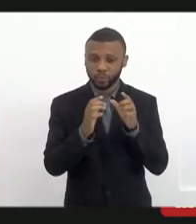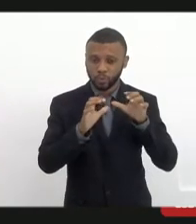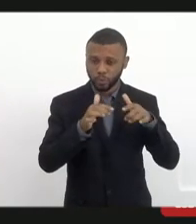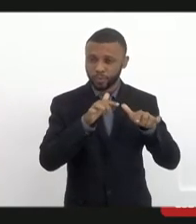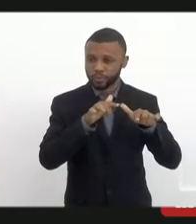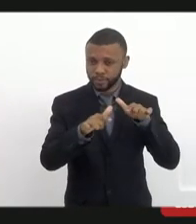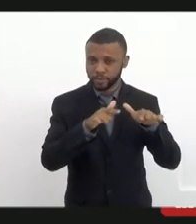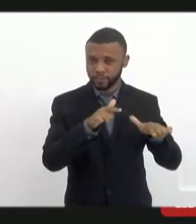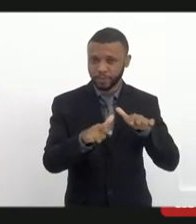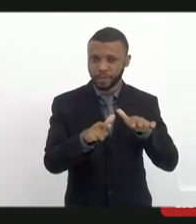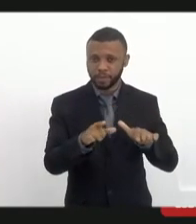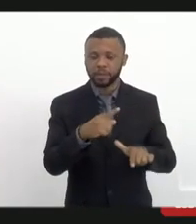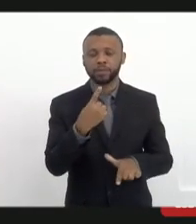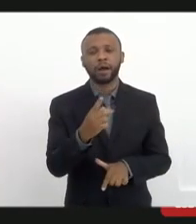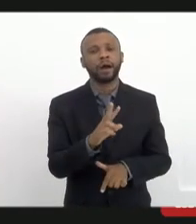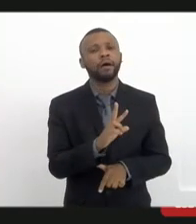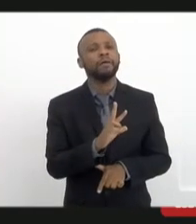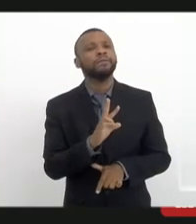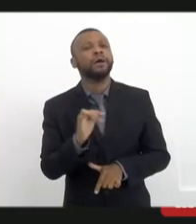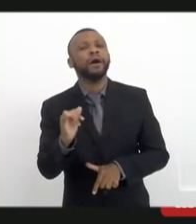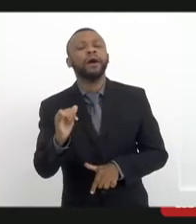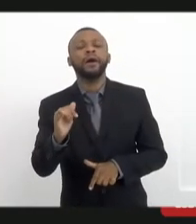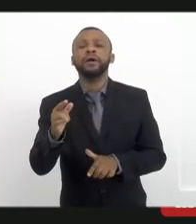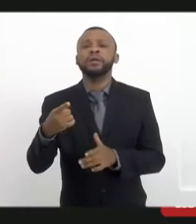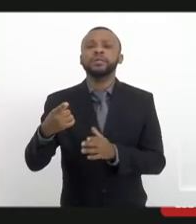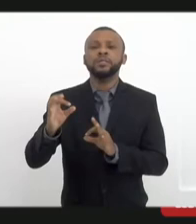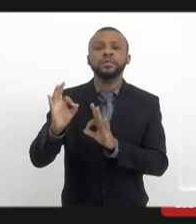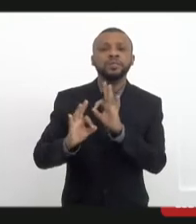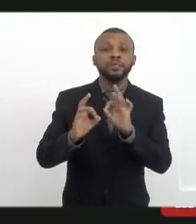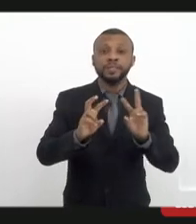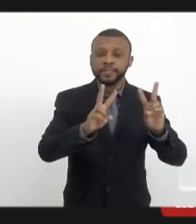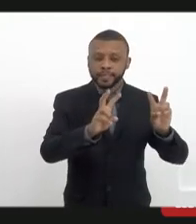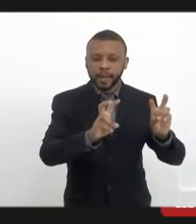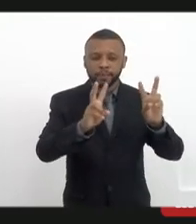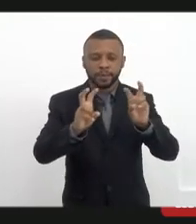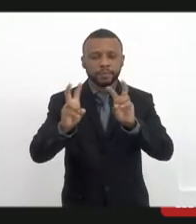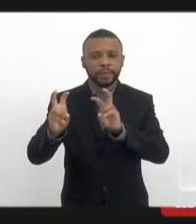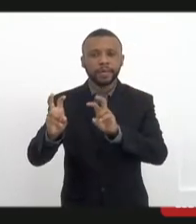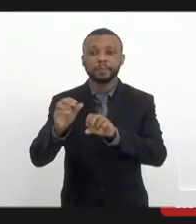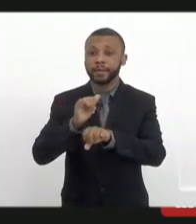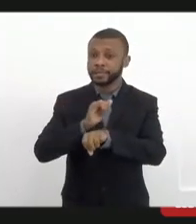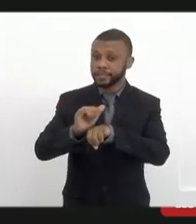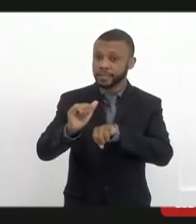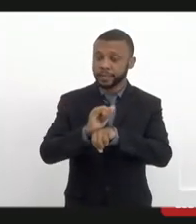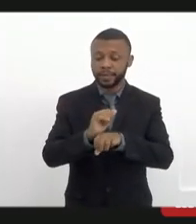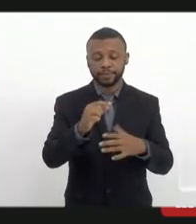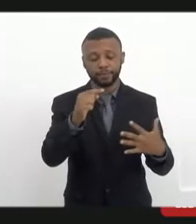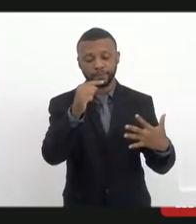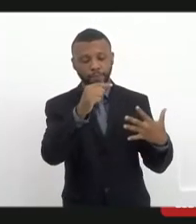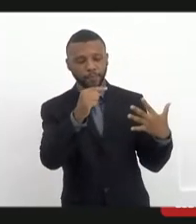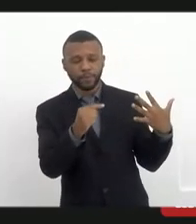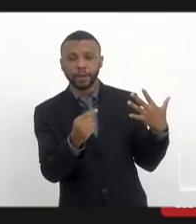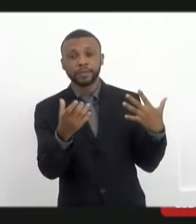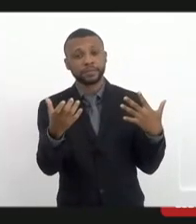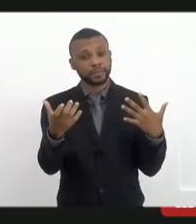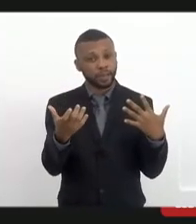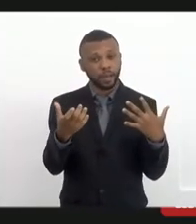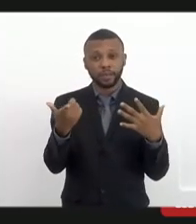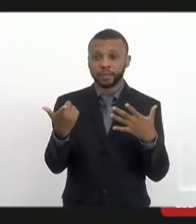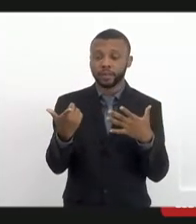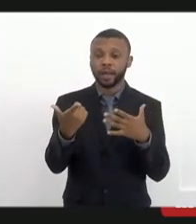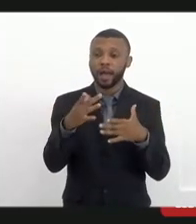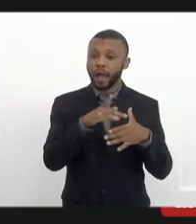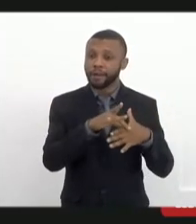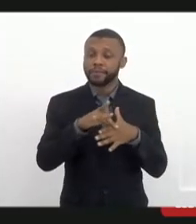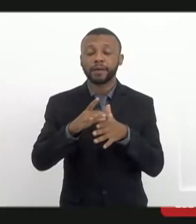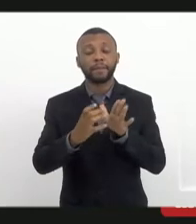a gente vai congregar todos esses temas e estratégias que a gente quer que a Frente Parlamentar assuma